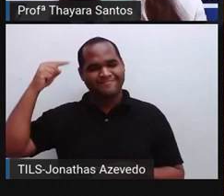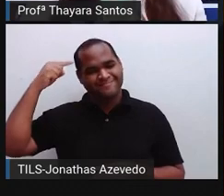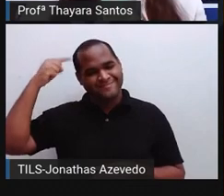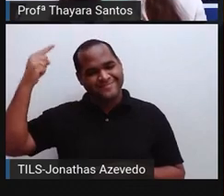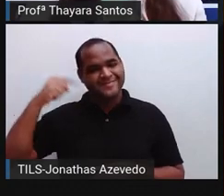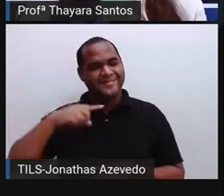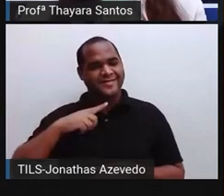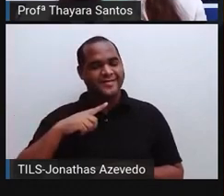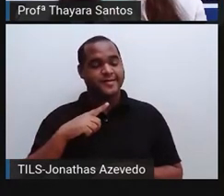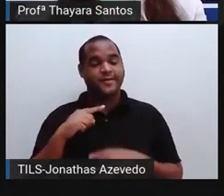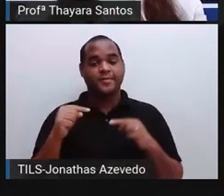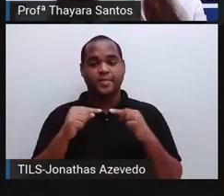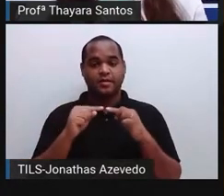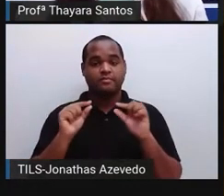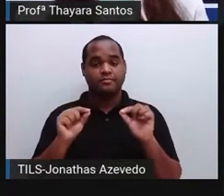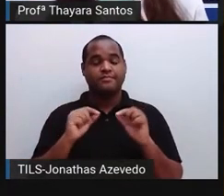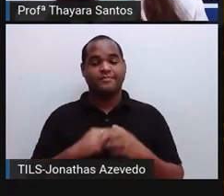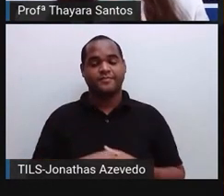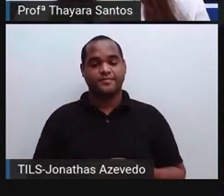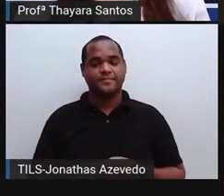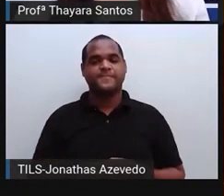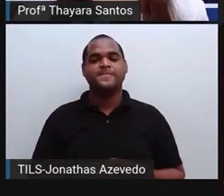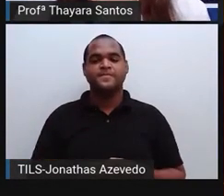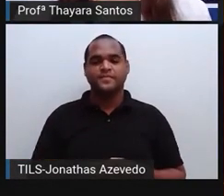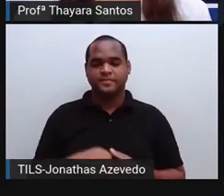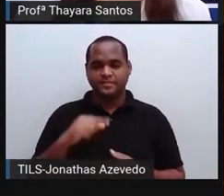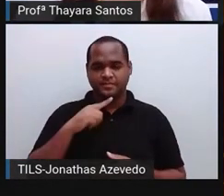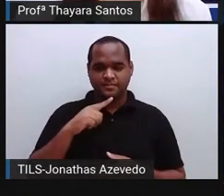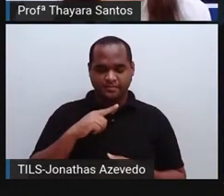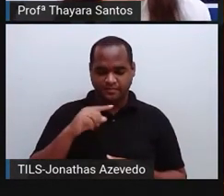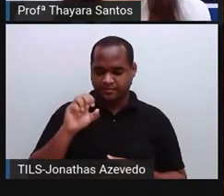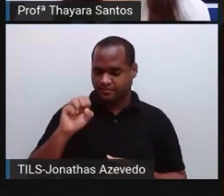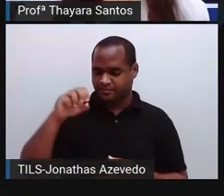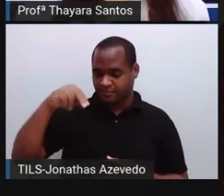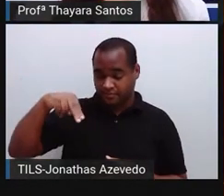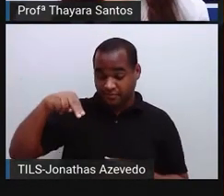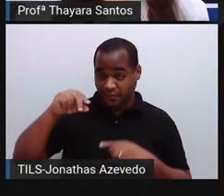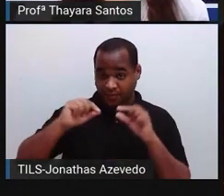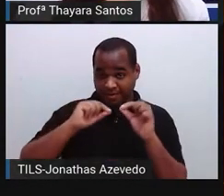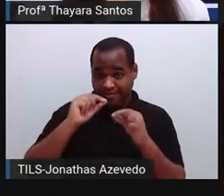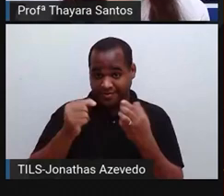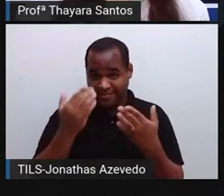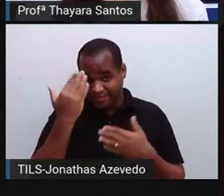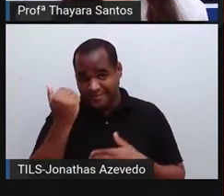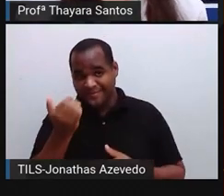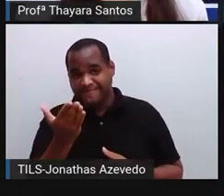um desses sistemas. E vocês sabem qual é a função desse sistema?